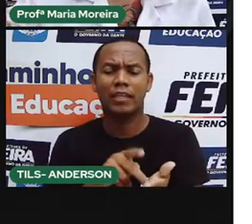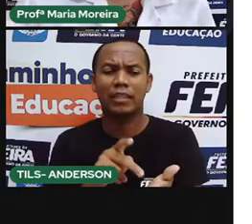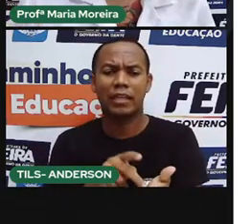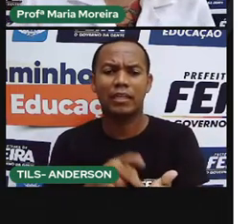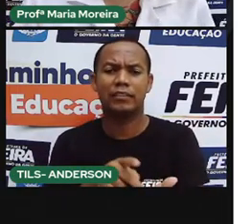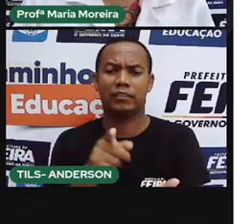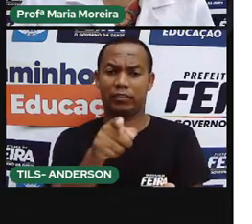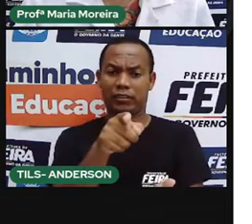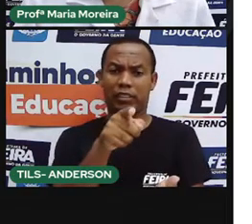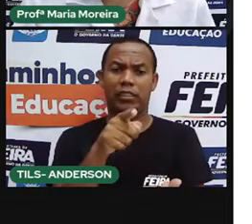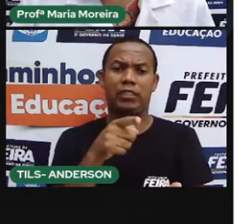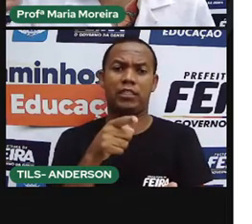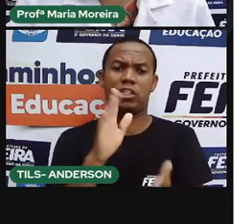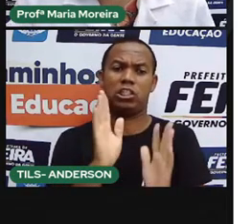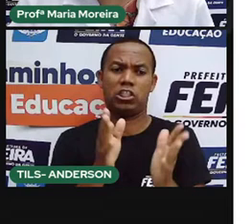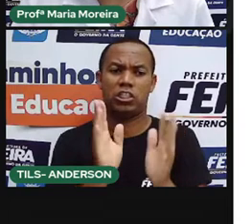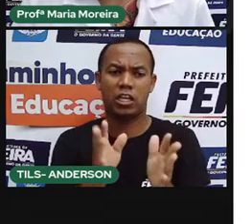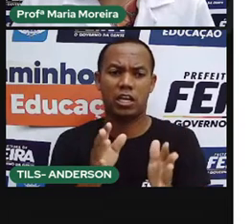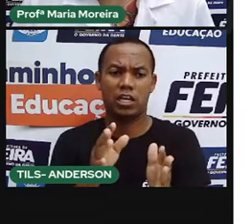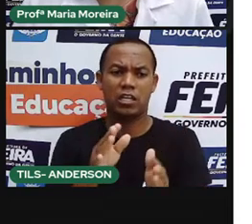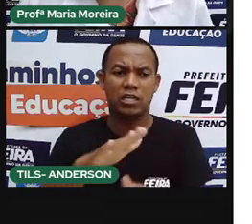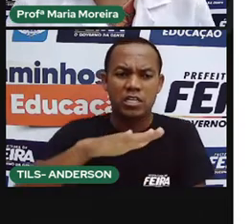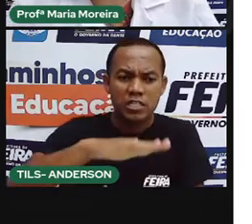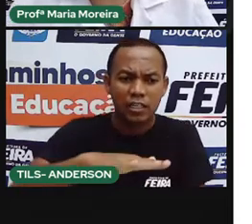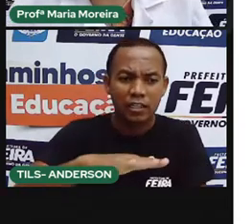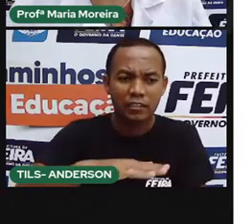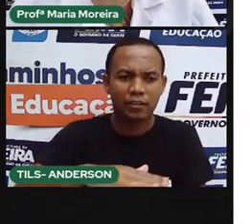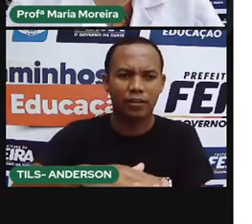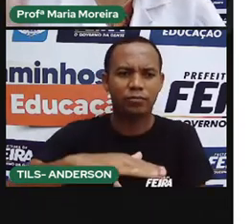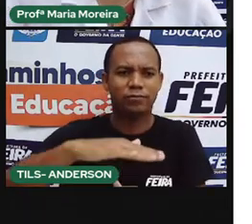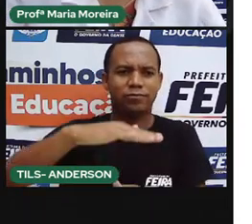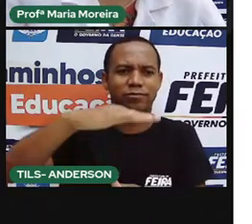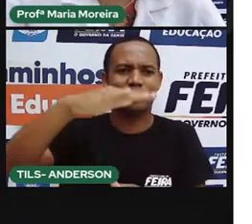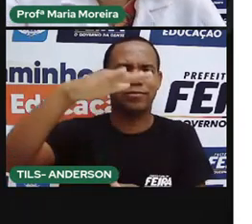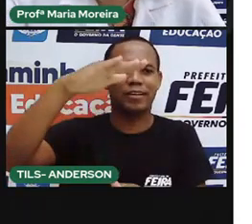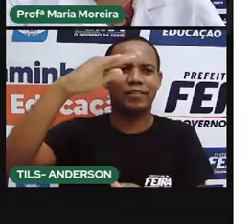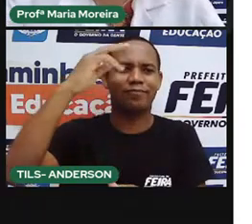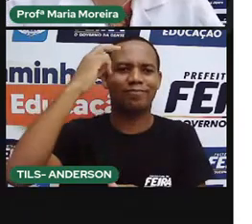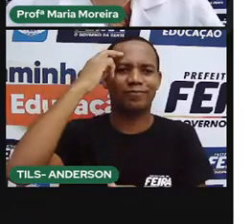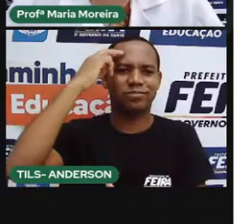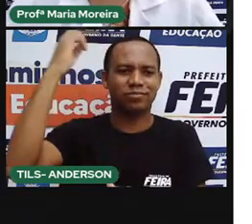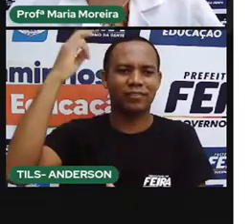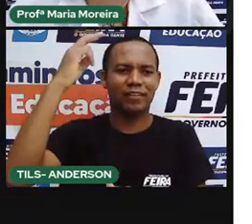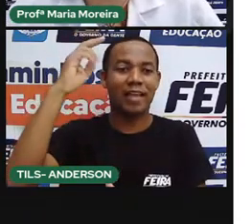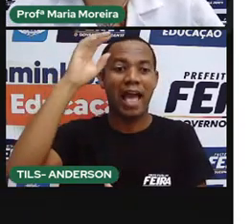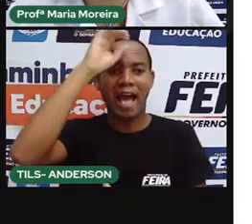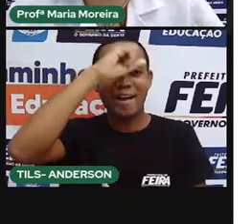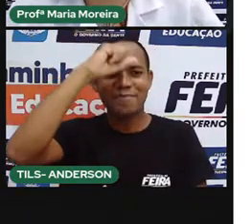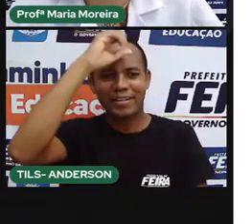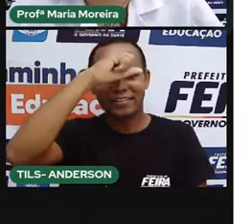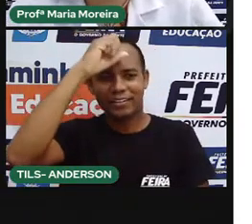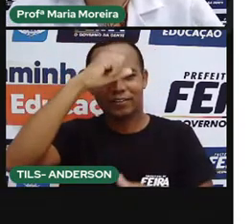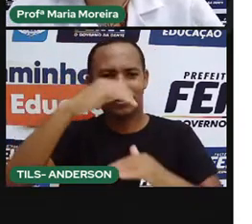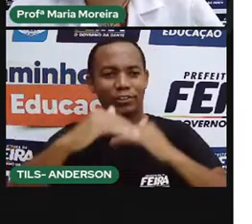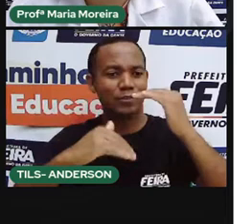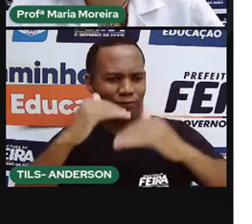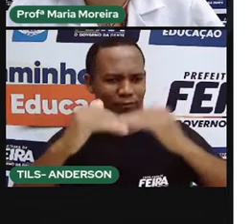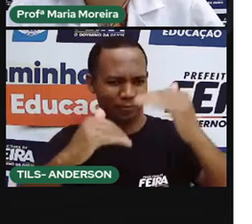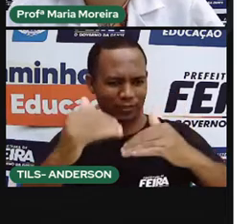eles chegarem na vida adulta, eles já saibam fazer essas coisas. Isso aí eles vão ensinar a crianças também, tá?